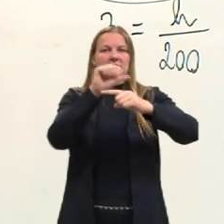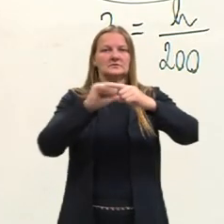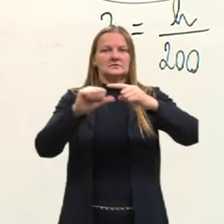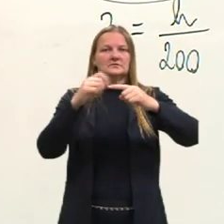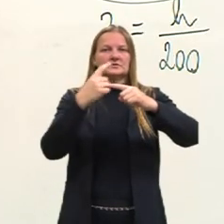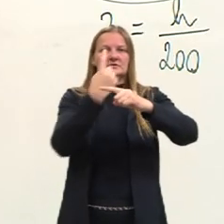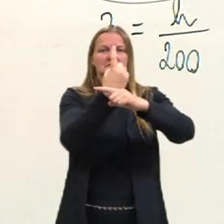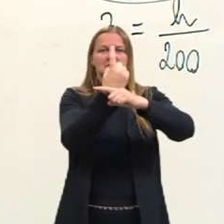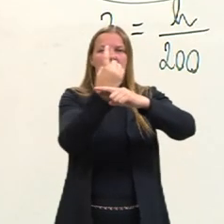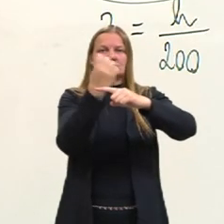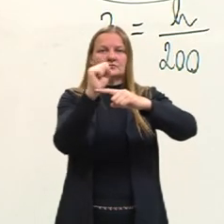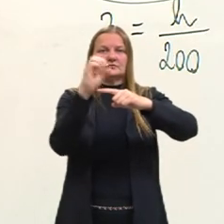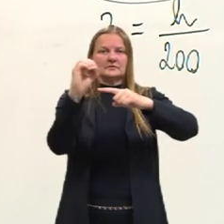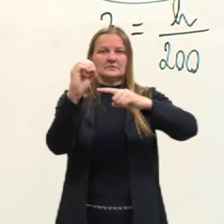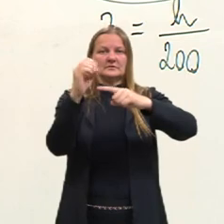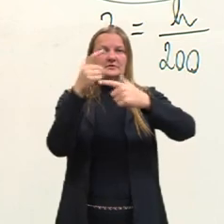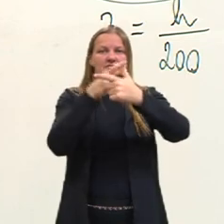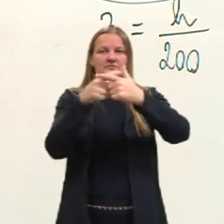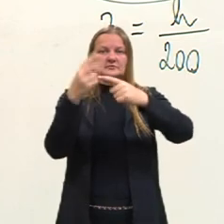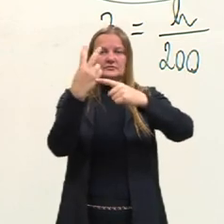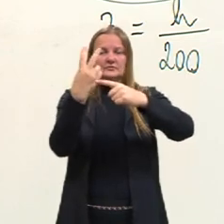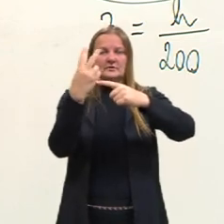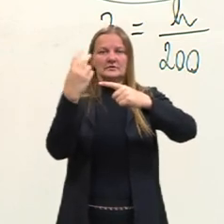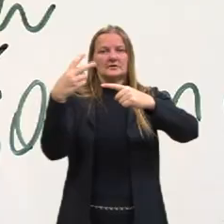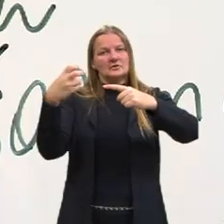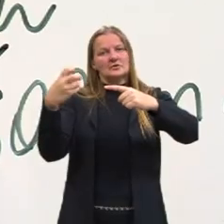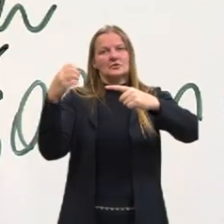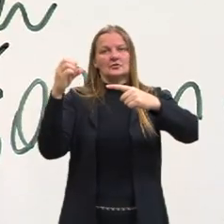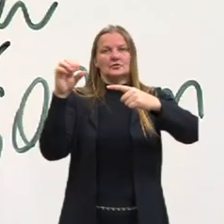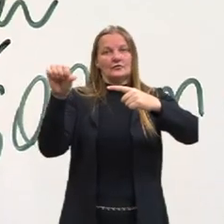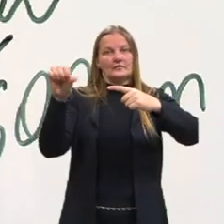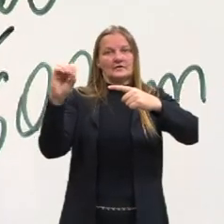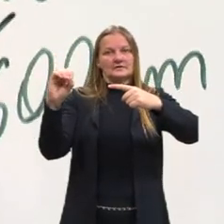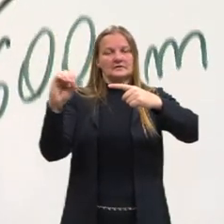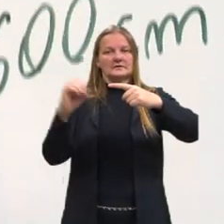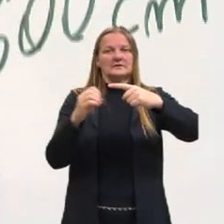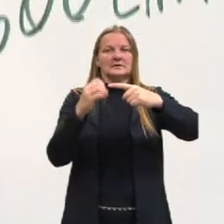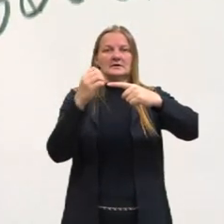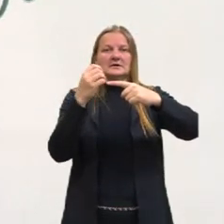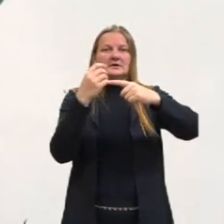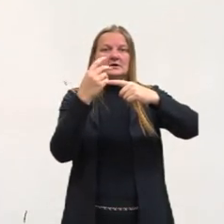180 dividido por 2 daria 90. Como é dividido por 4, então, 45.